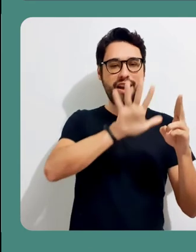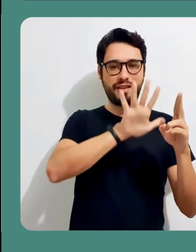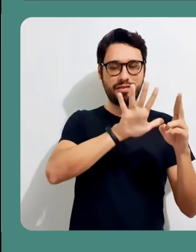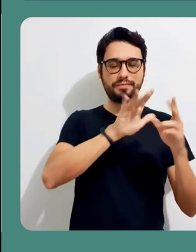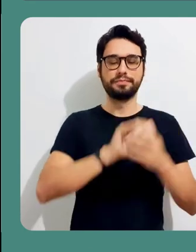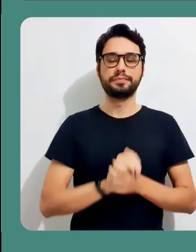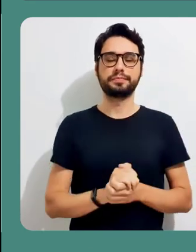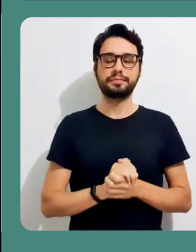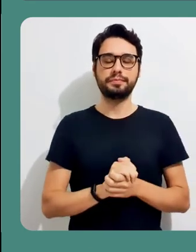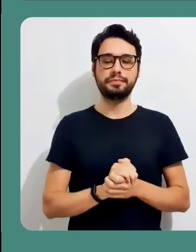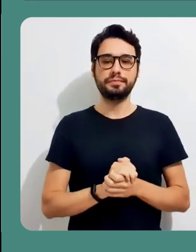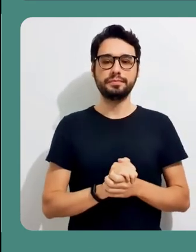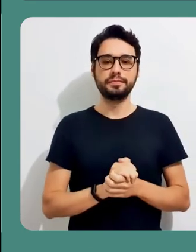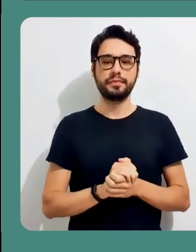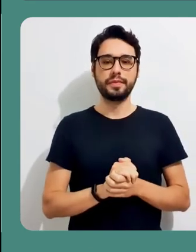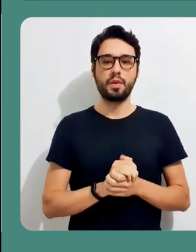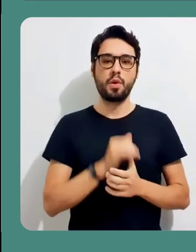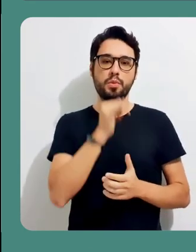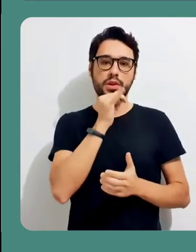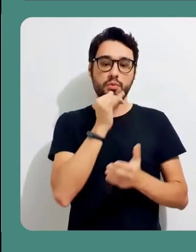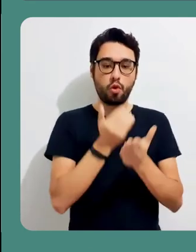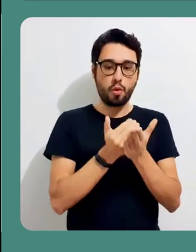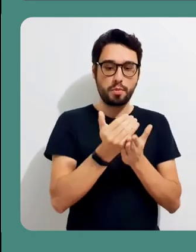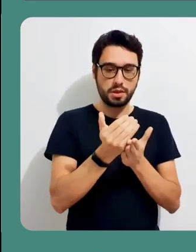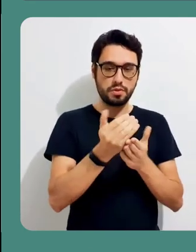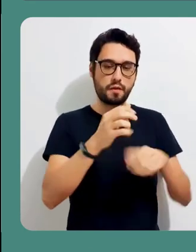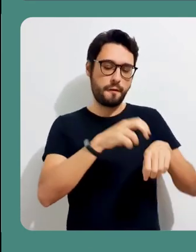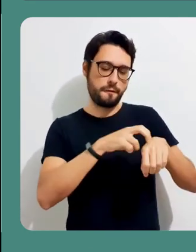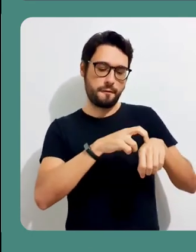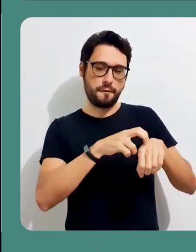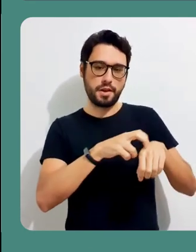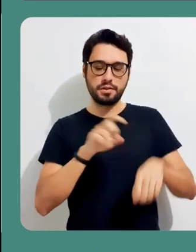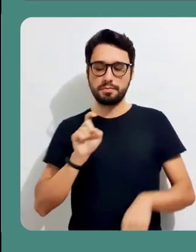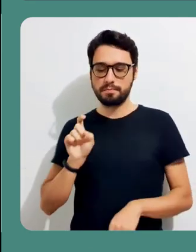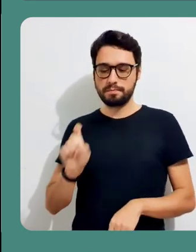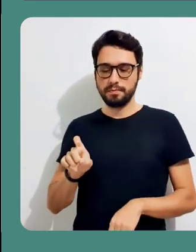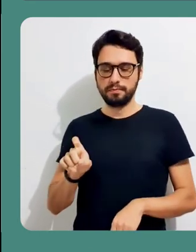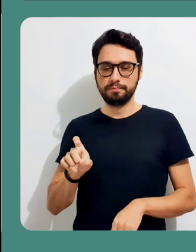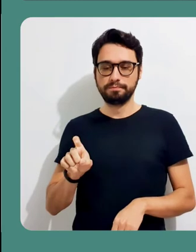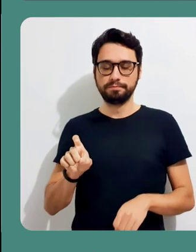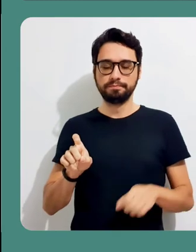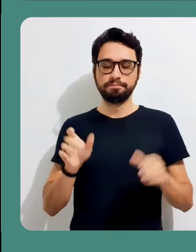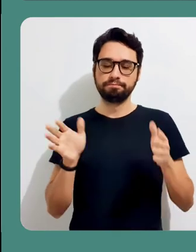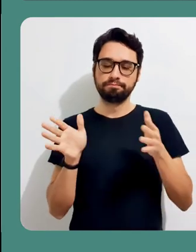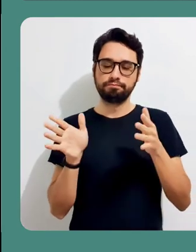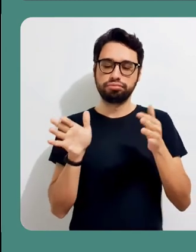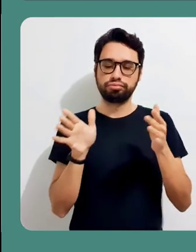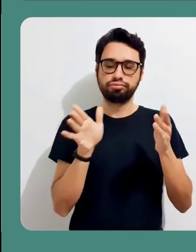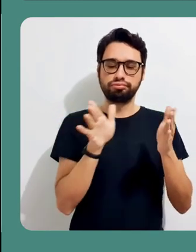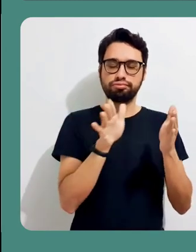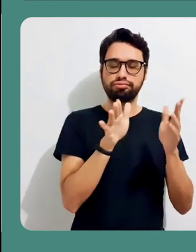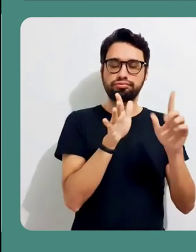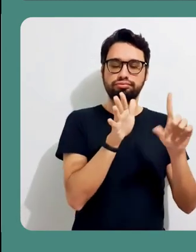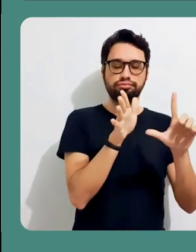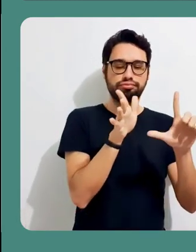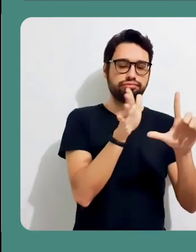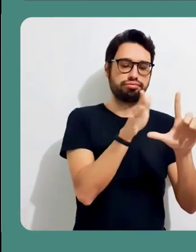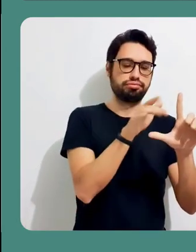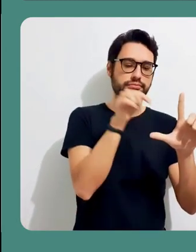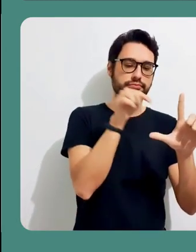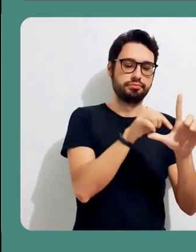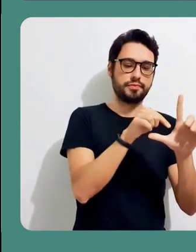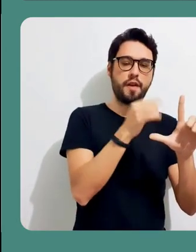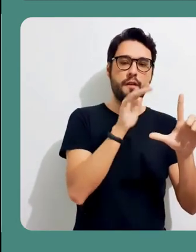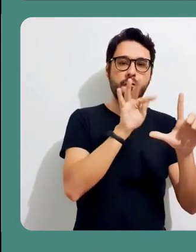para selecionar a área que eu desejo fazer a edição. Então, eu vou colocar aqui, por exemplo, neste ponto que eu quero fazer o corte e é daqui até o